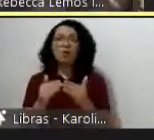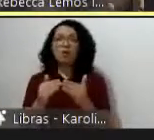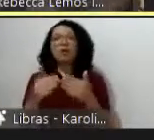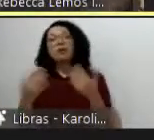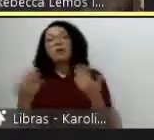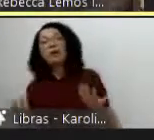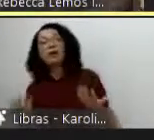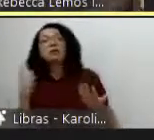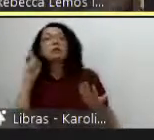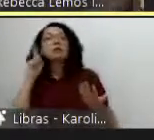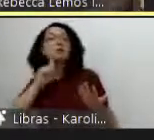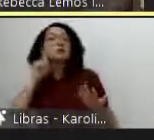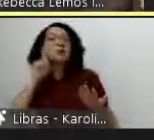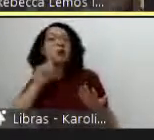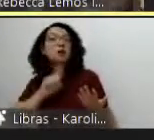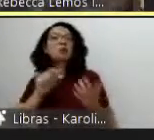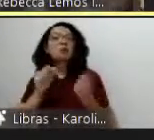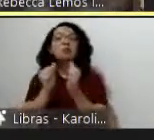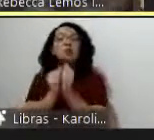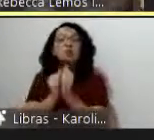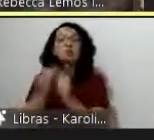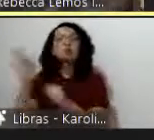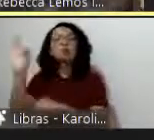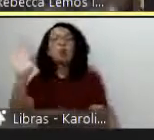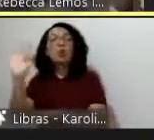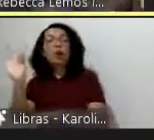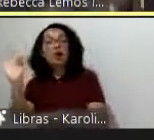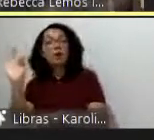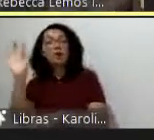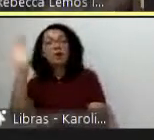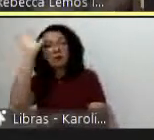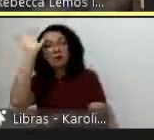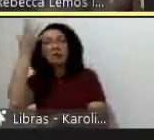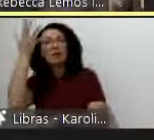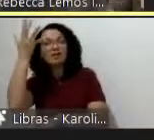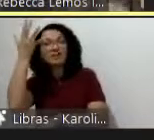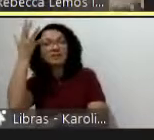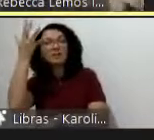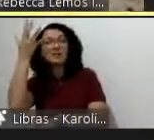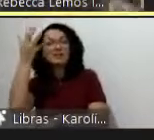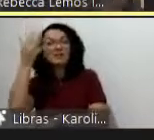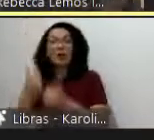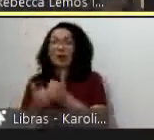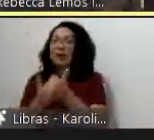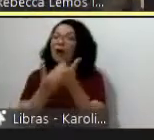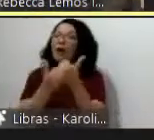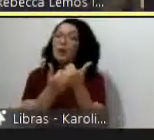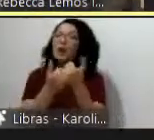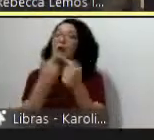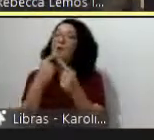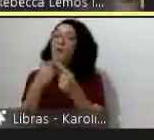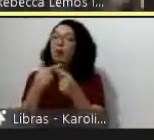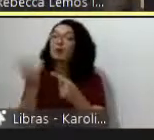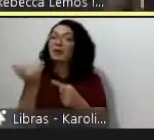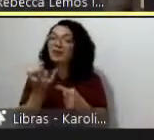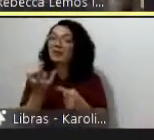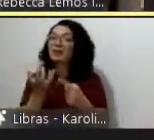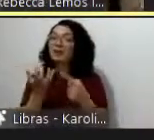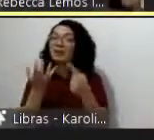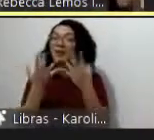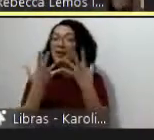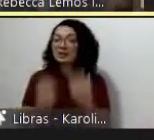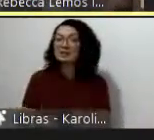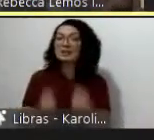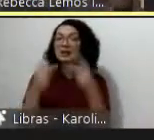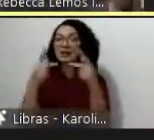trabalhar exatamente a região porque eles queriam também esse diálogo com especialistas dessa região ou seja nessa